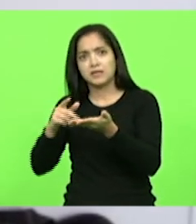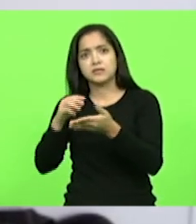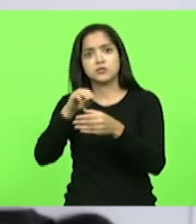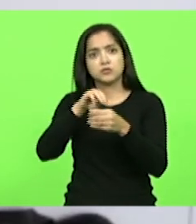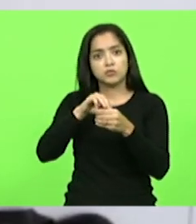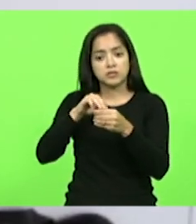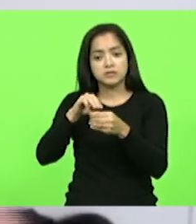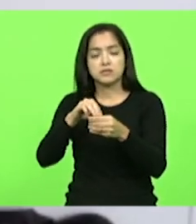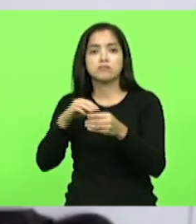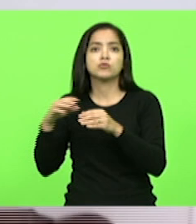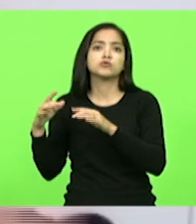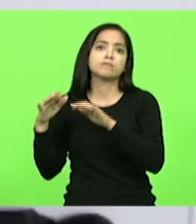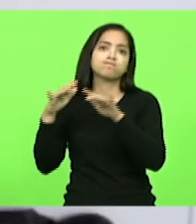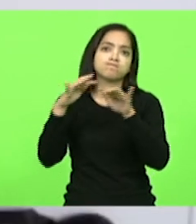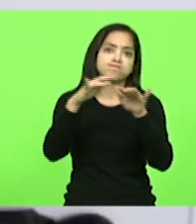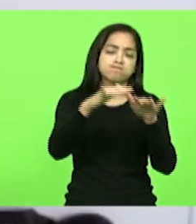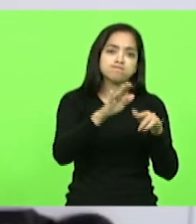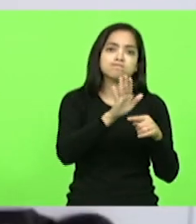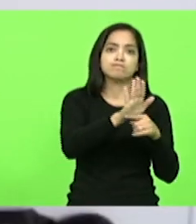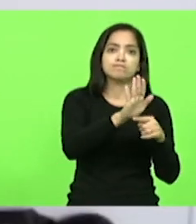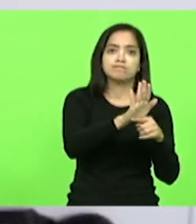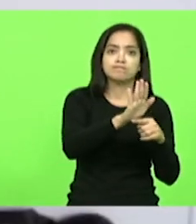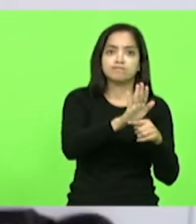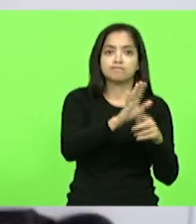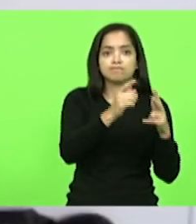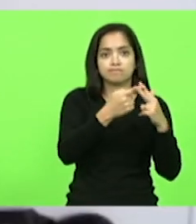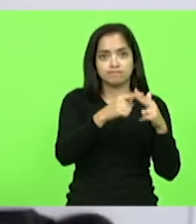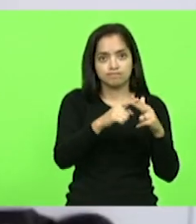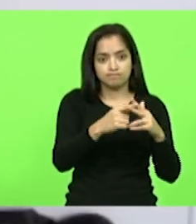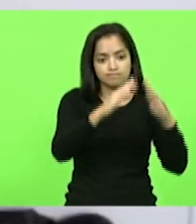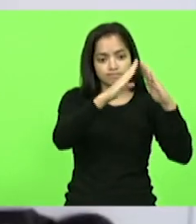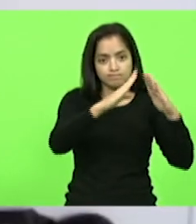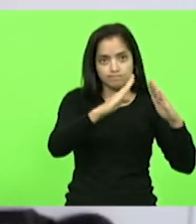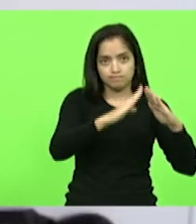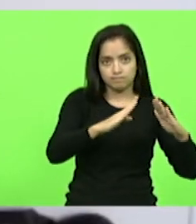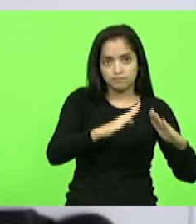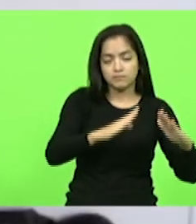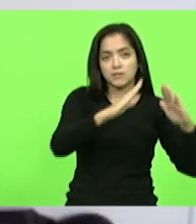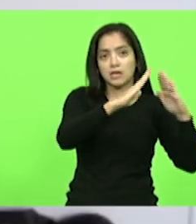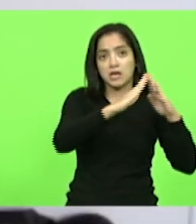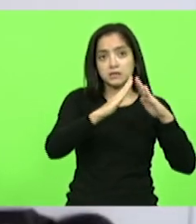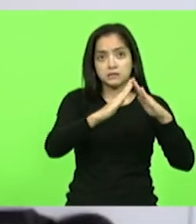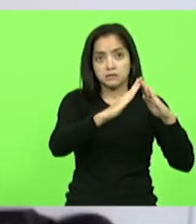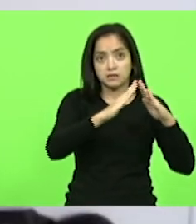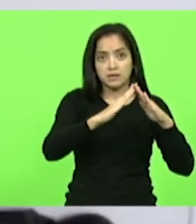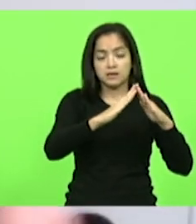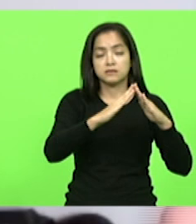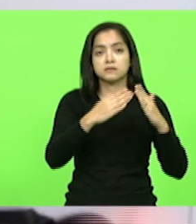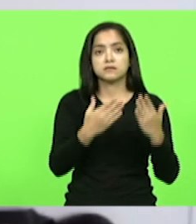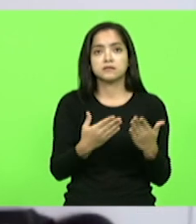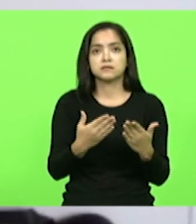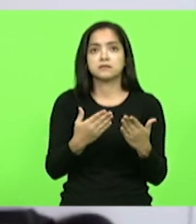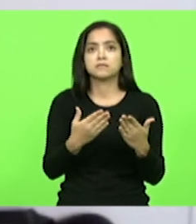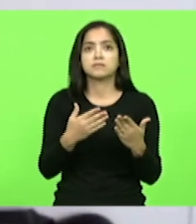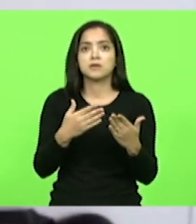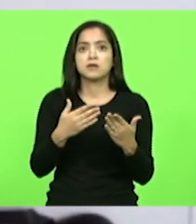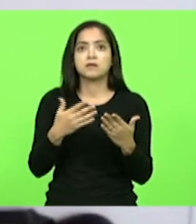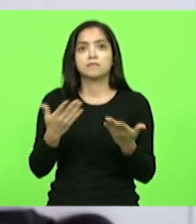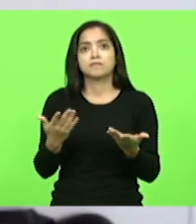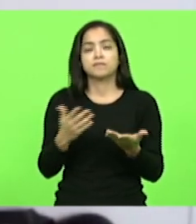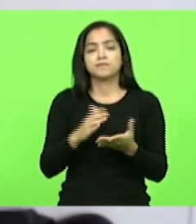ajudaram a população a recuperar o telhado, a recuperar suas casas, aquelas que não foram